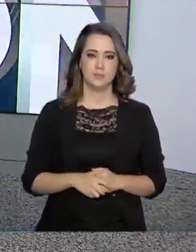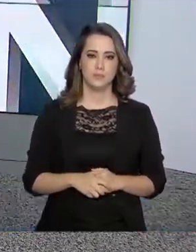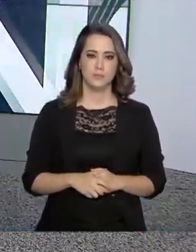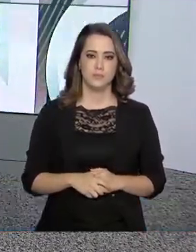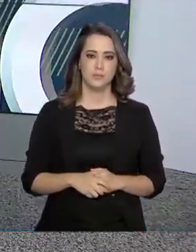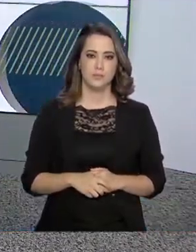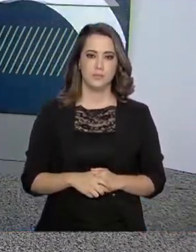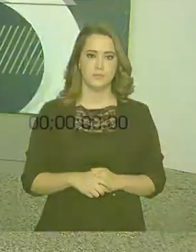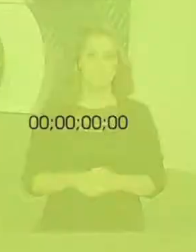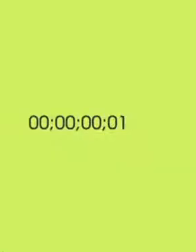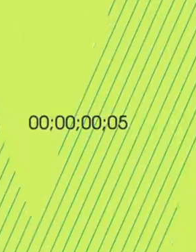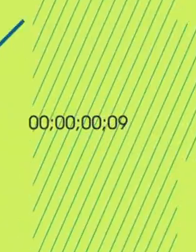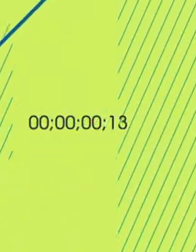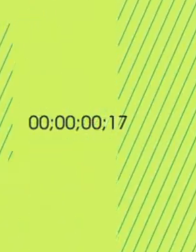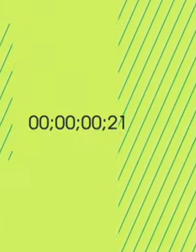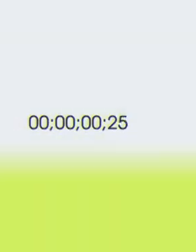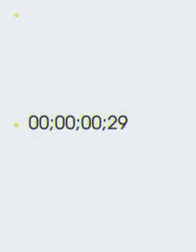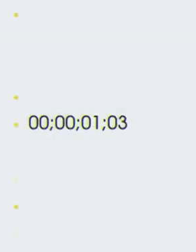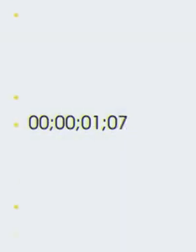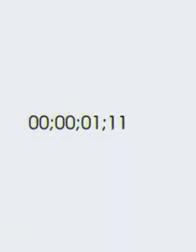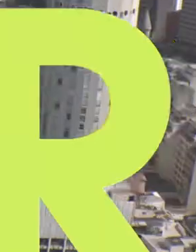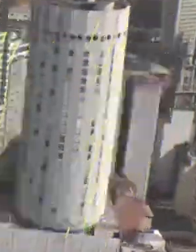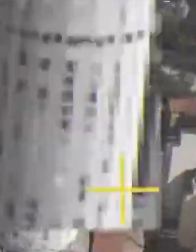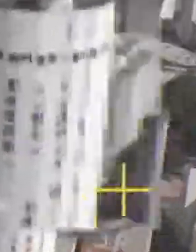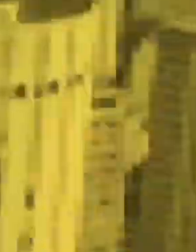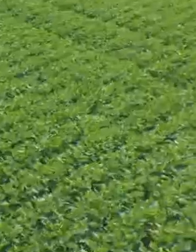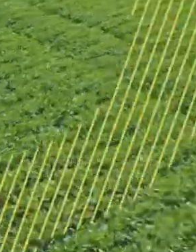O Governo